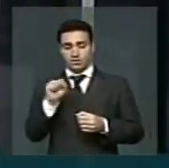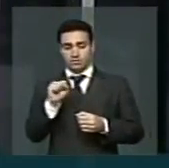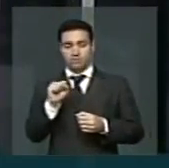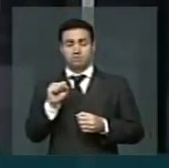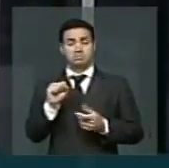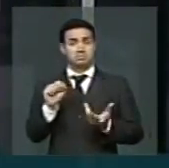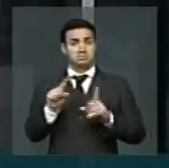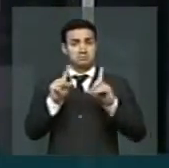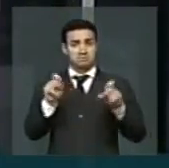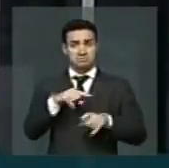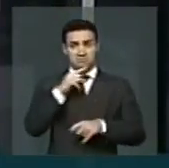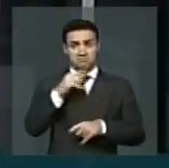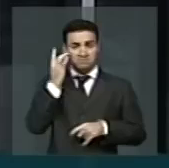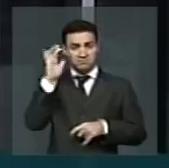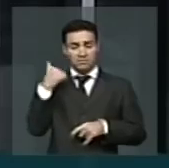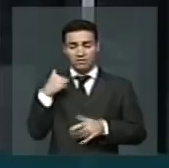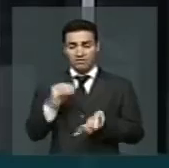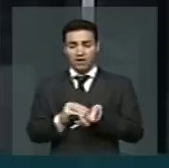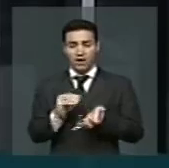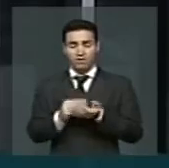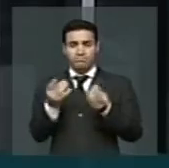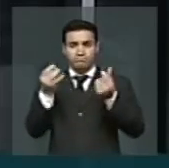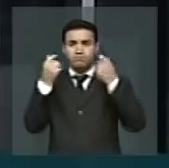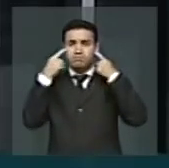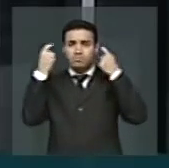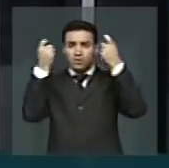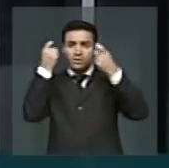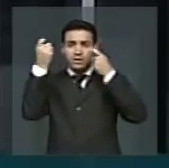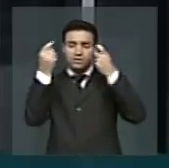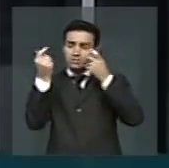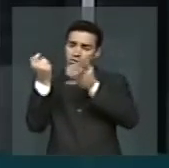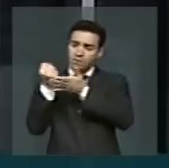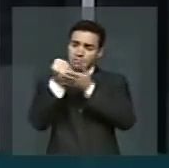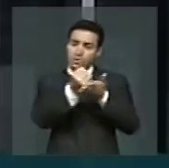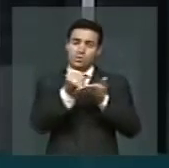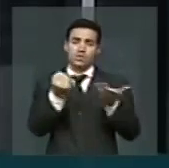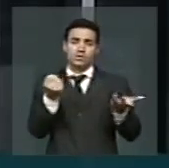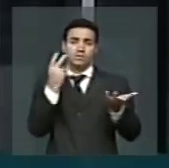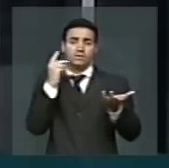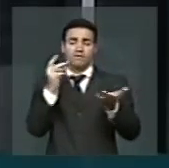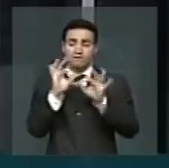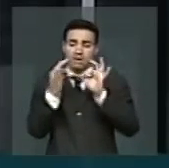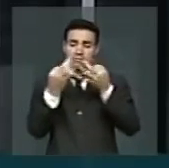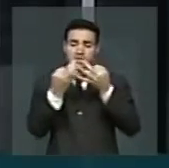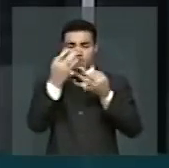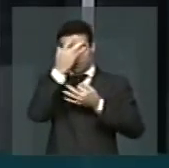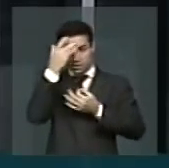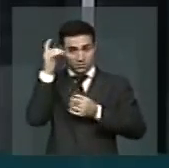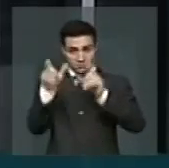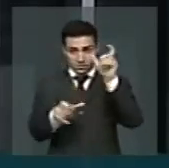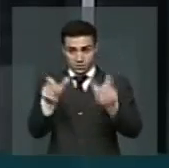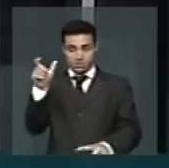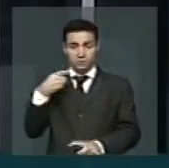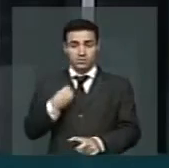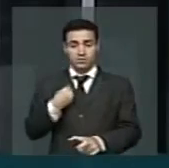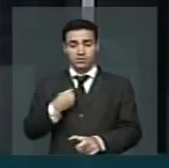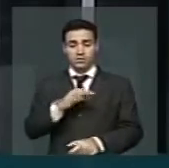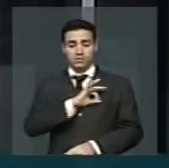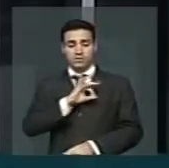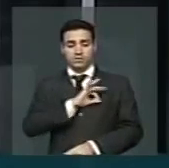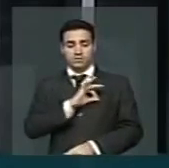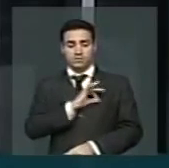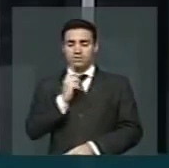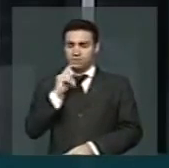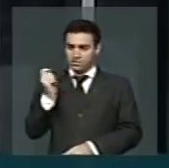será que nós não temos sensibilidade de dar um amparo para a família desses homens? Temos sim,